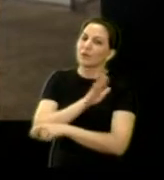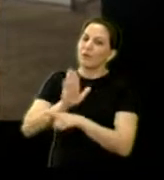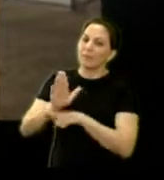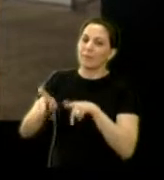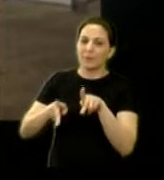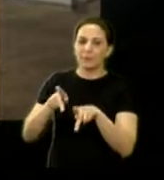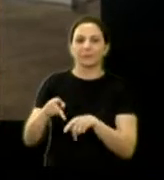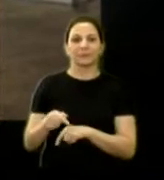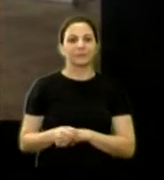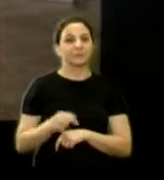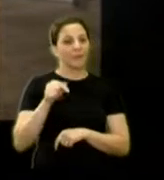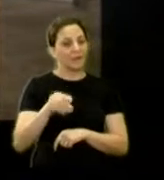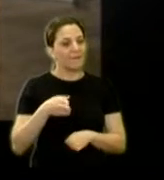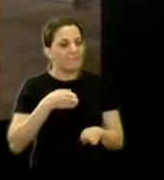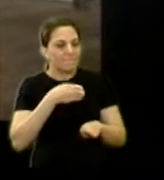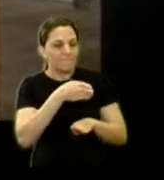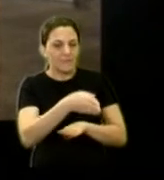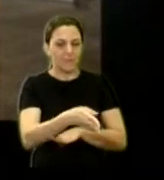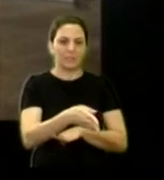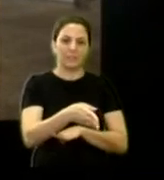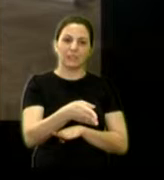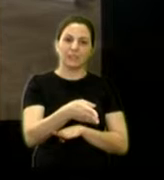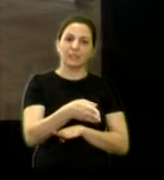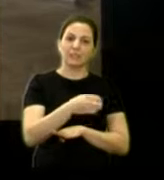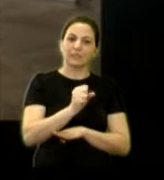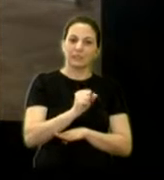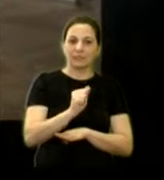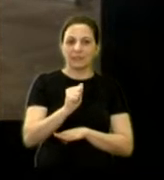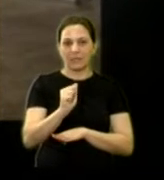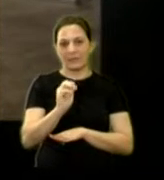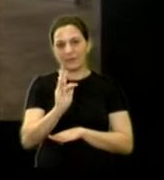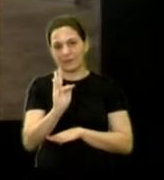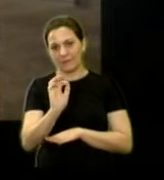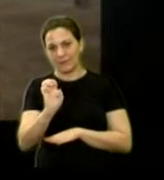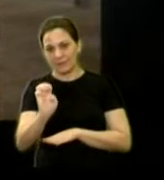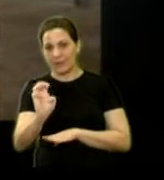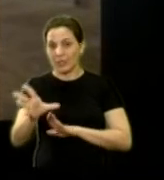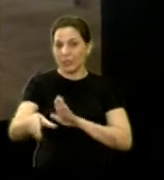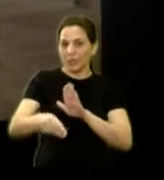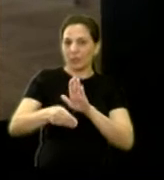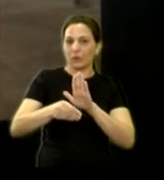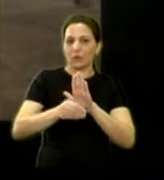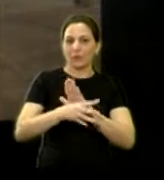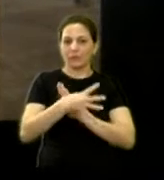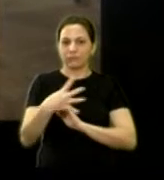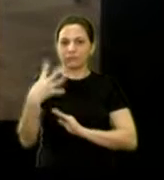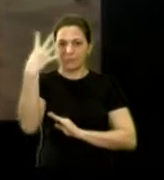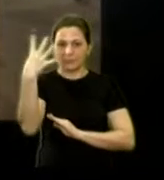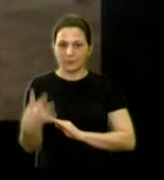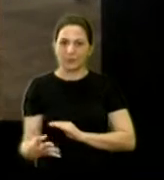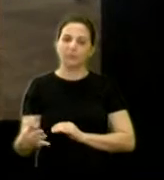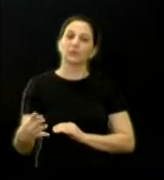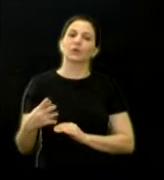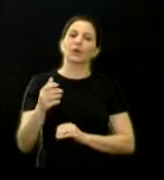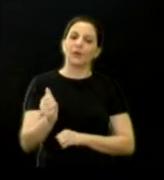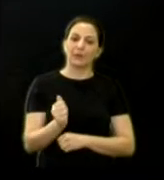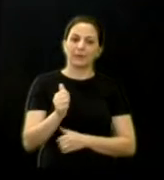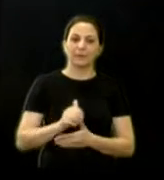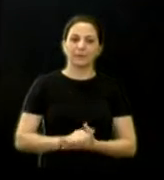foi a nossa visita aqui na SAF, que vai passar a constar no calendário de eventos do município de Araraquara.